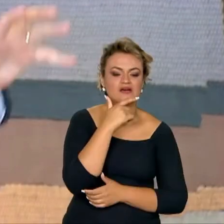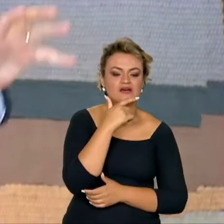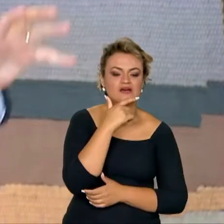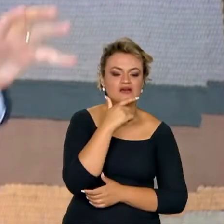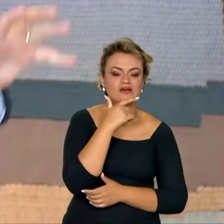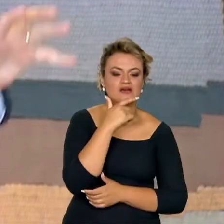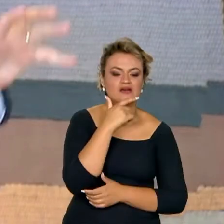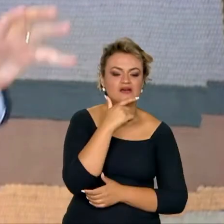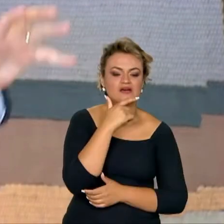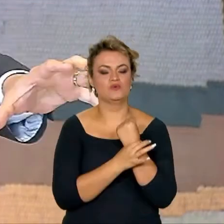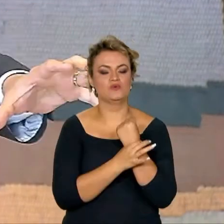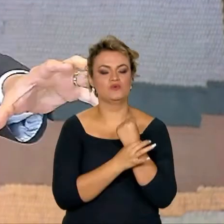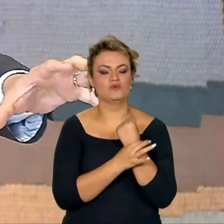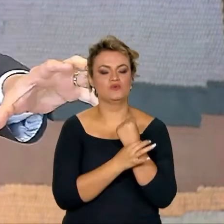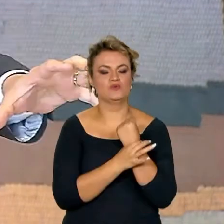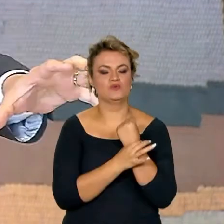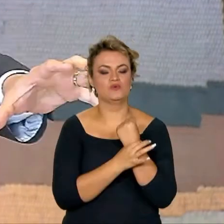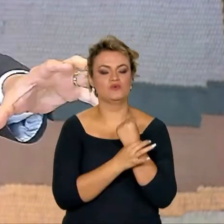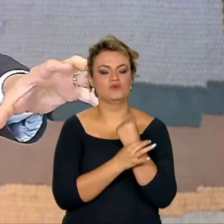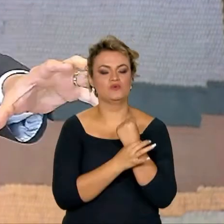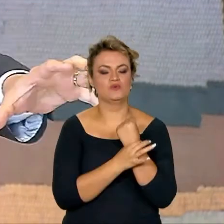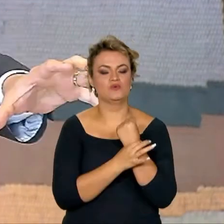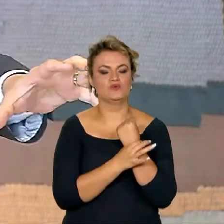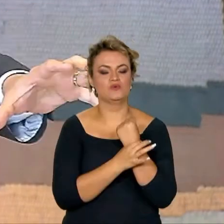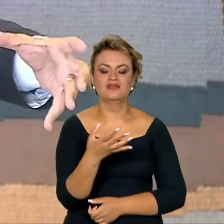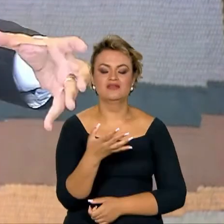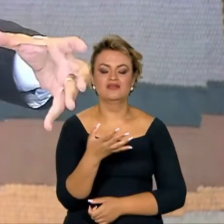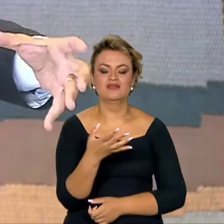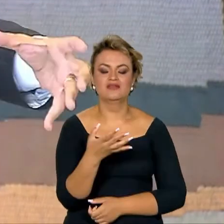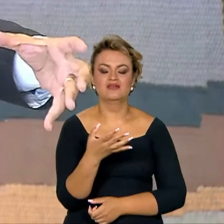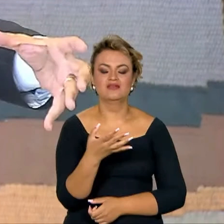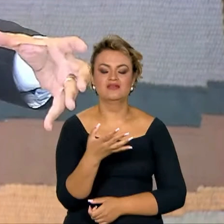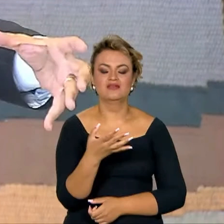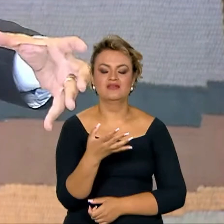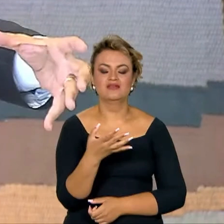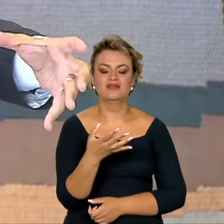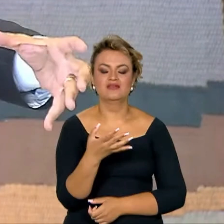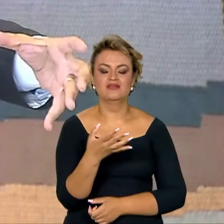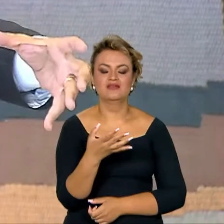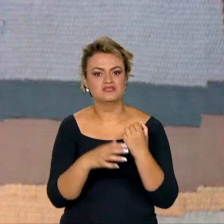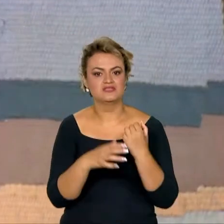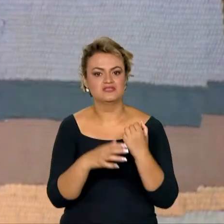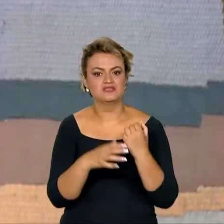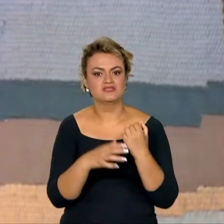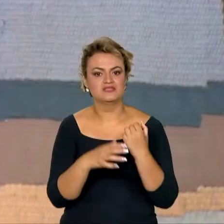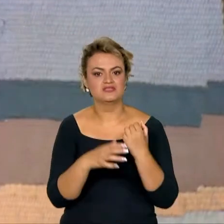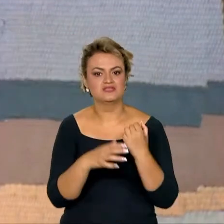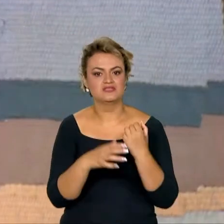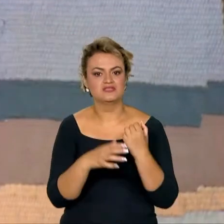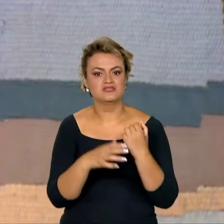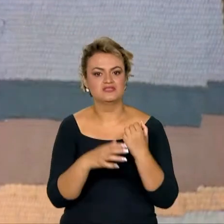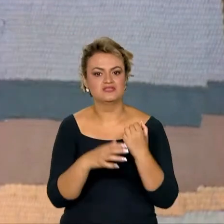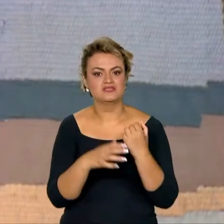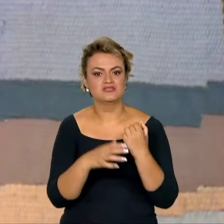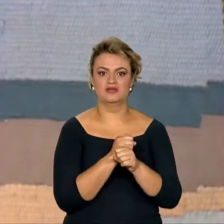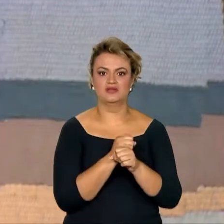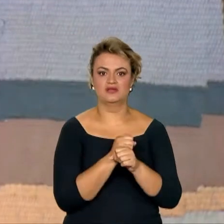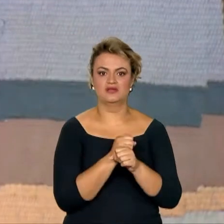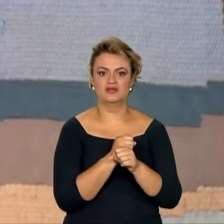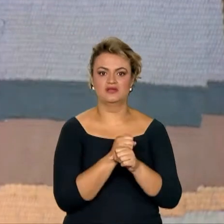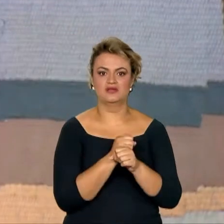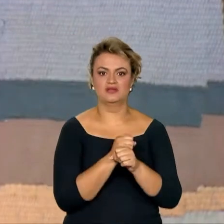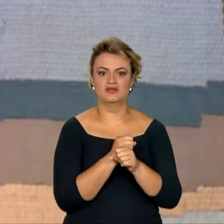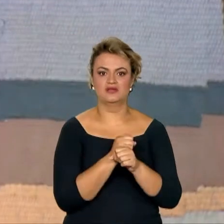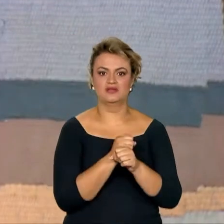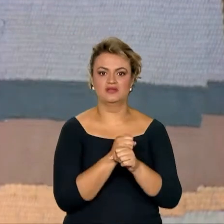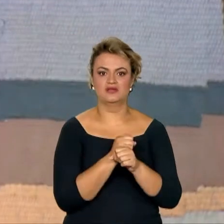seguro, rentável, que tem tarifa estável e garantida ao longo de 30 anos para um projeto de